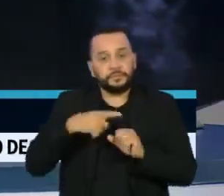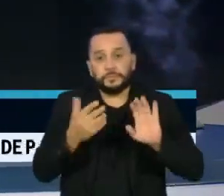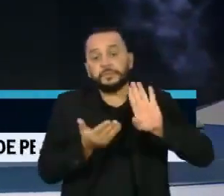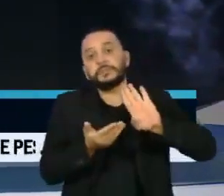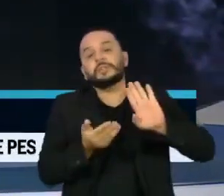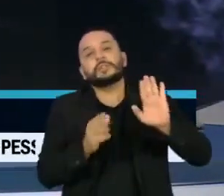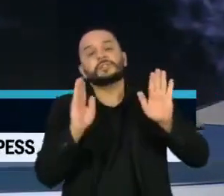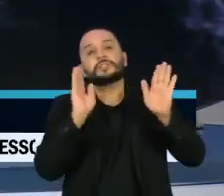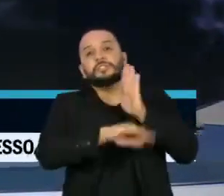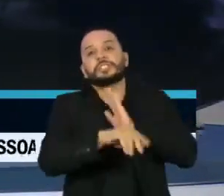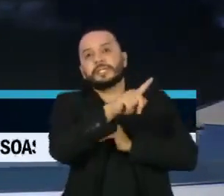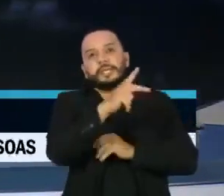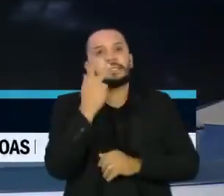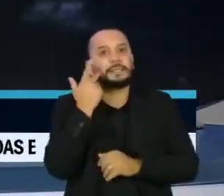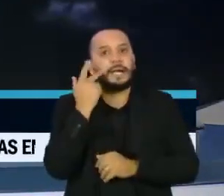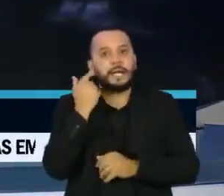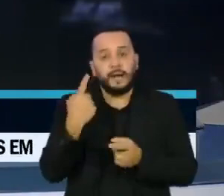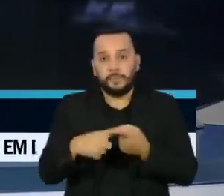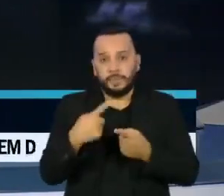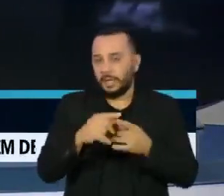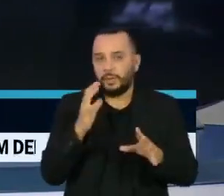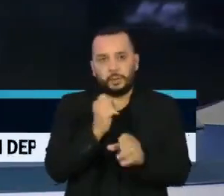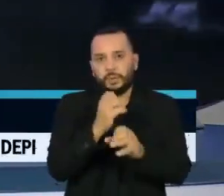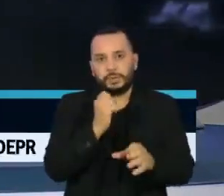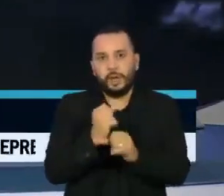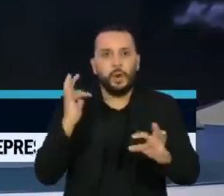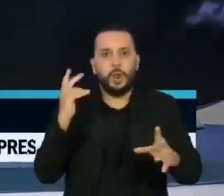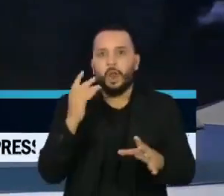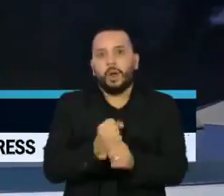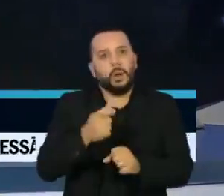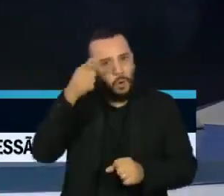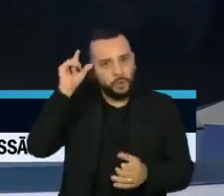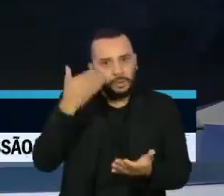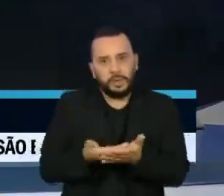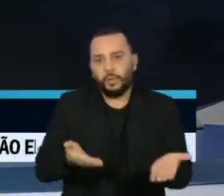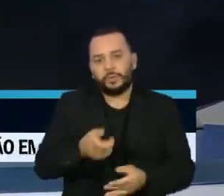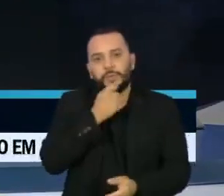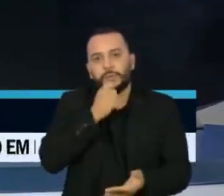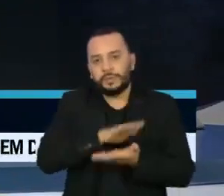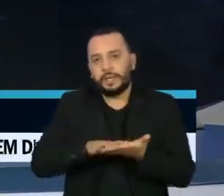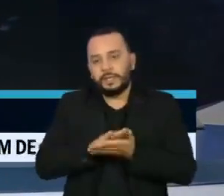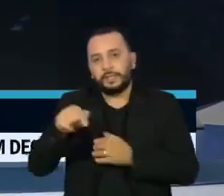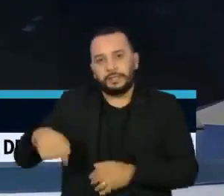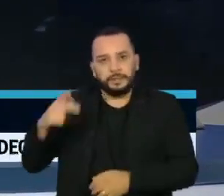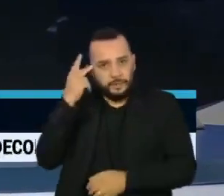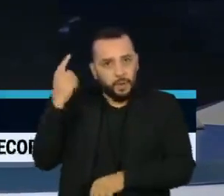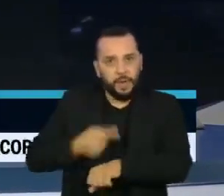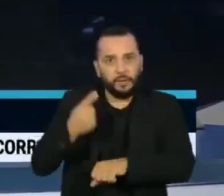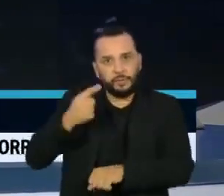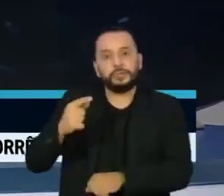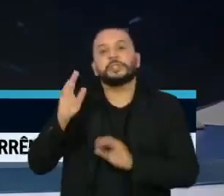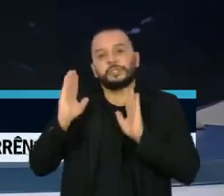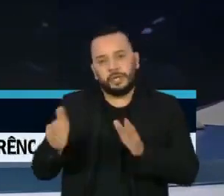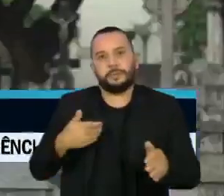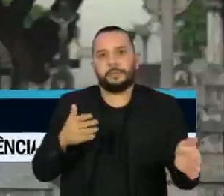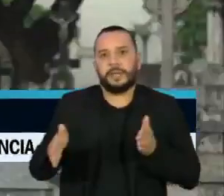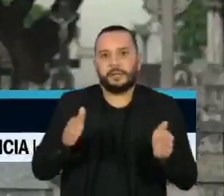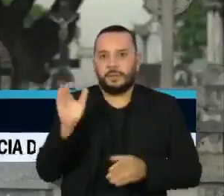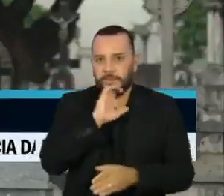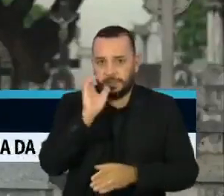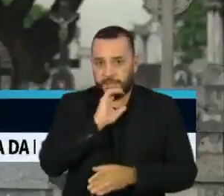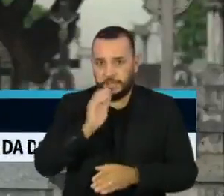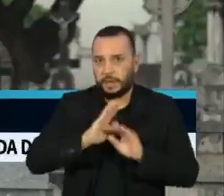não atualizou o total de óbitos de ontem para hoje. Recorde também no estado de São Paulo, que anunciou a prorrogação da fase emergencial.